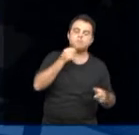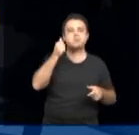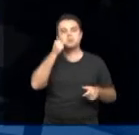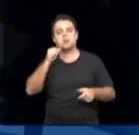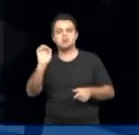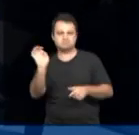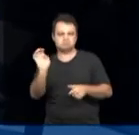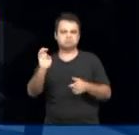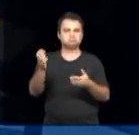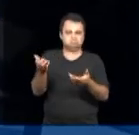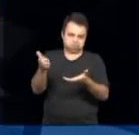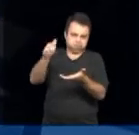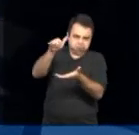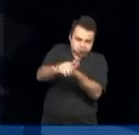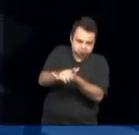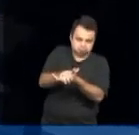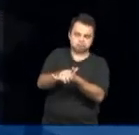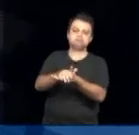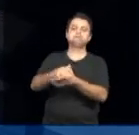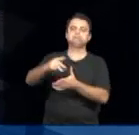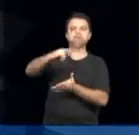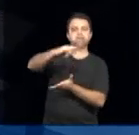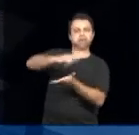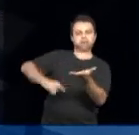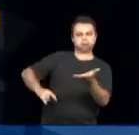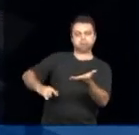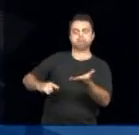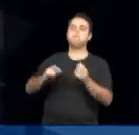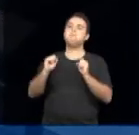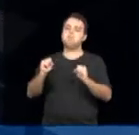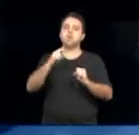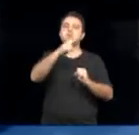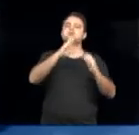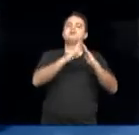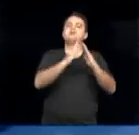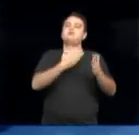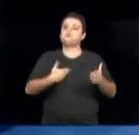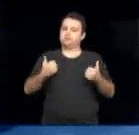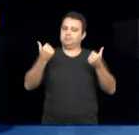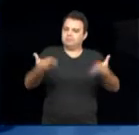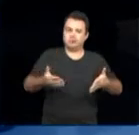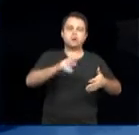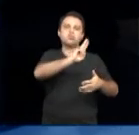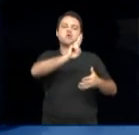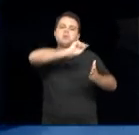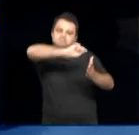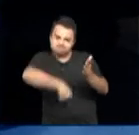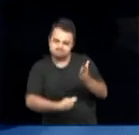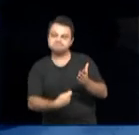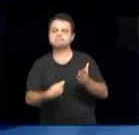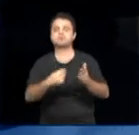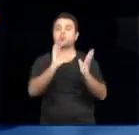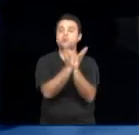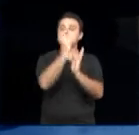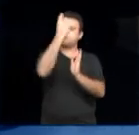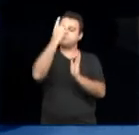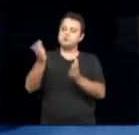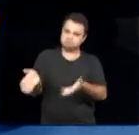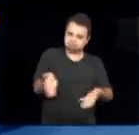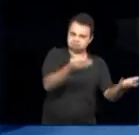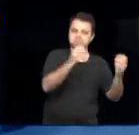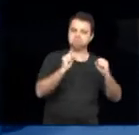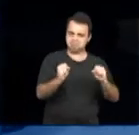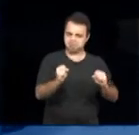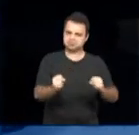estável homoafetiva tenham direito à inscrição como entidade familiar nos programas de habitação popular municipal com